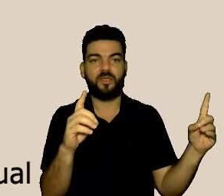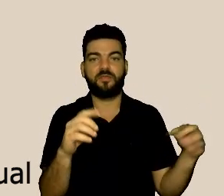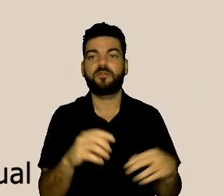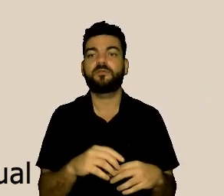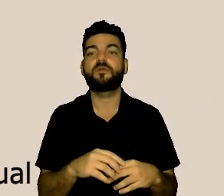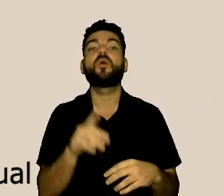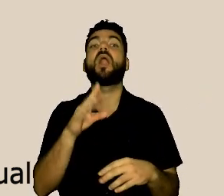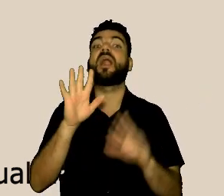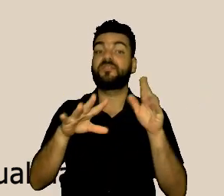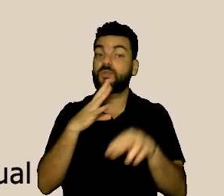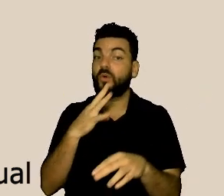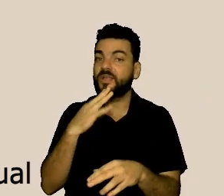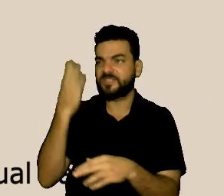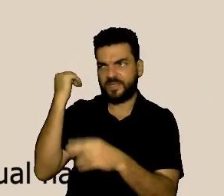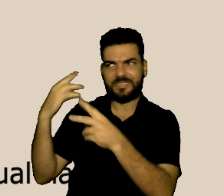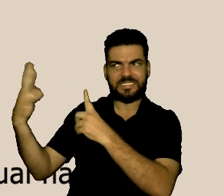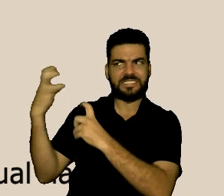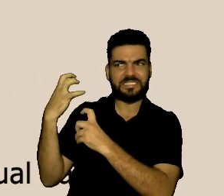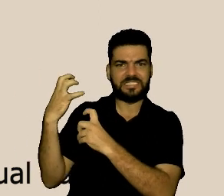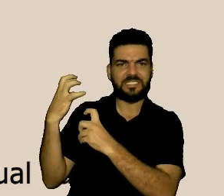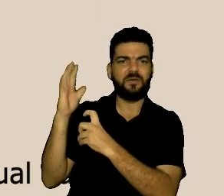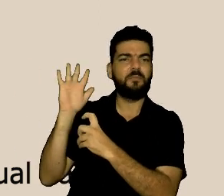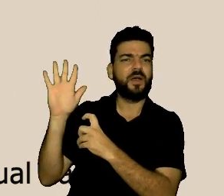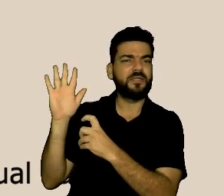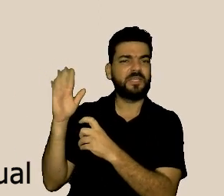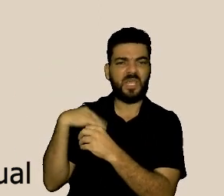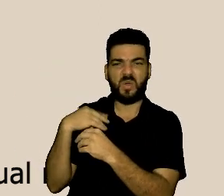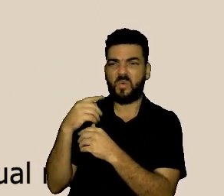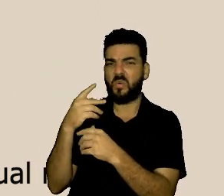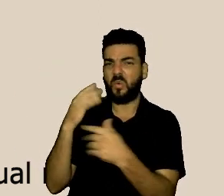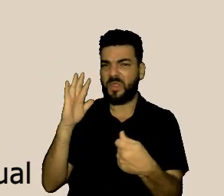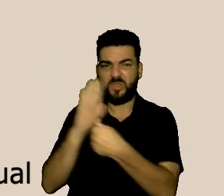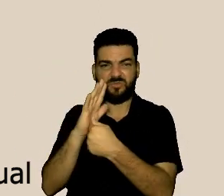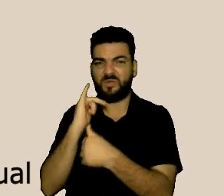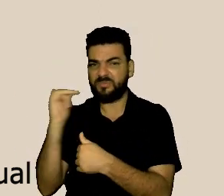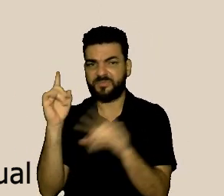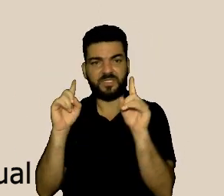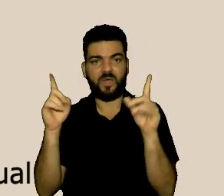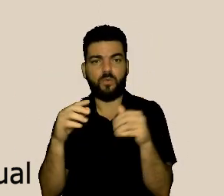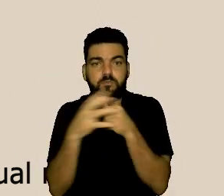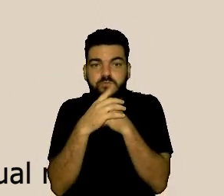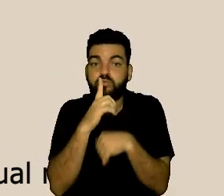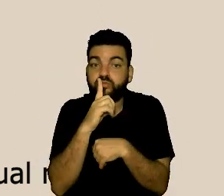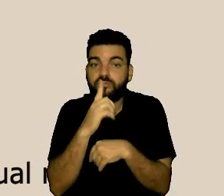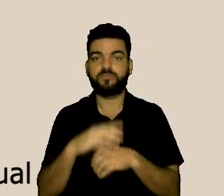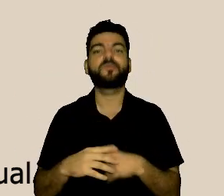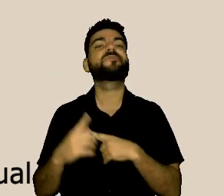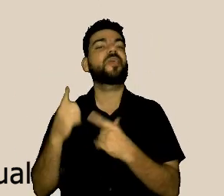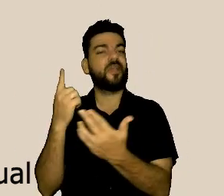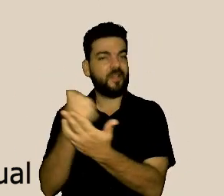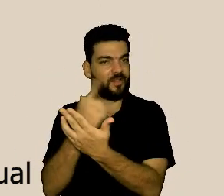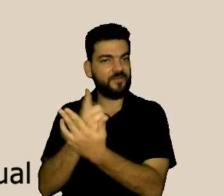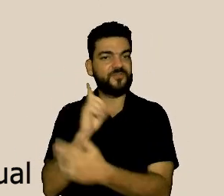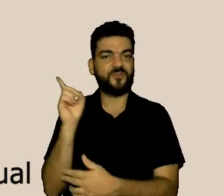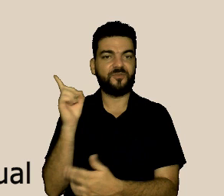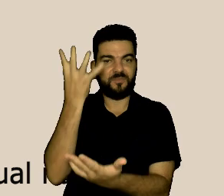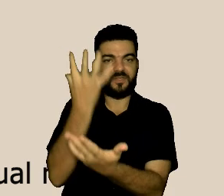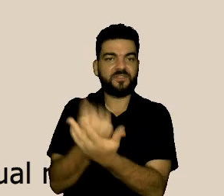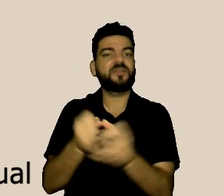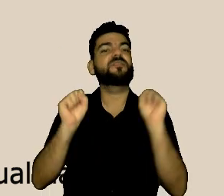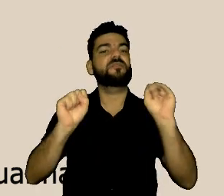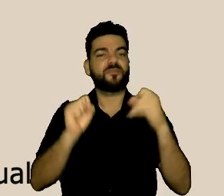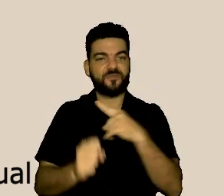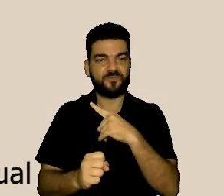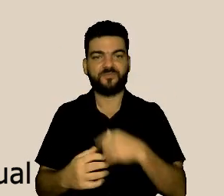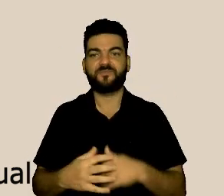vezes. Esse é um cartaz que também está à disposição para download. Nós temos uma comissão com a sede